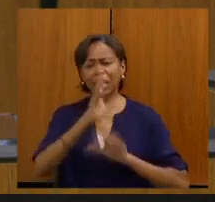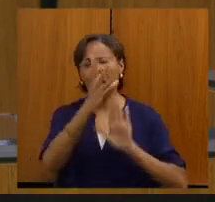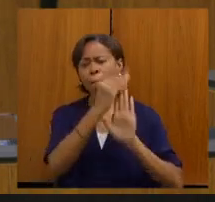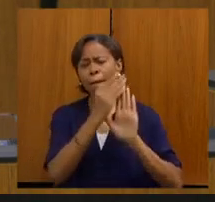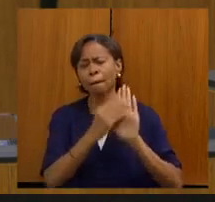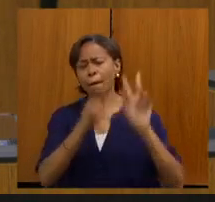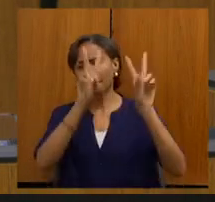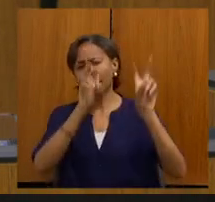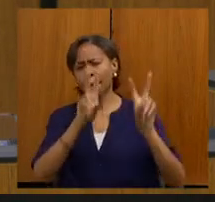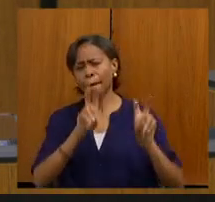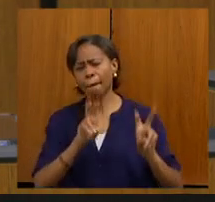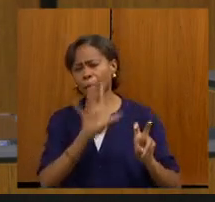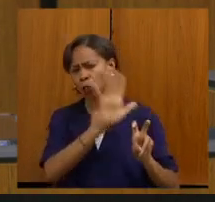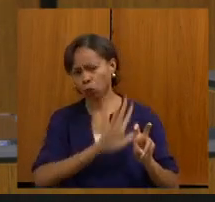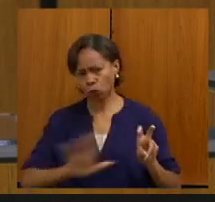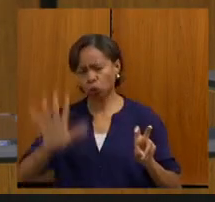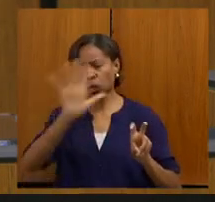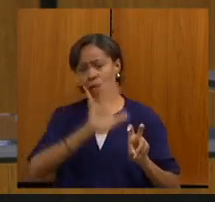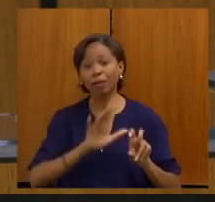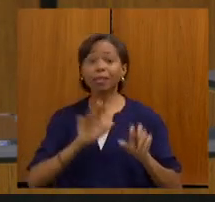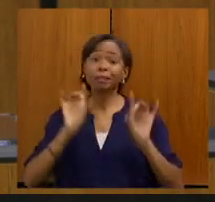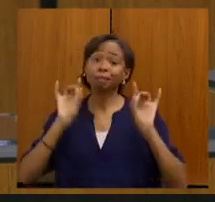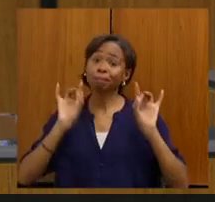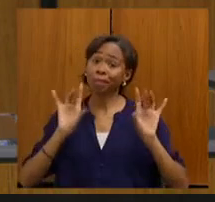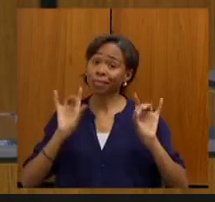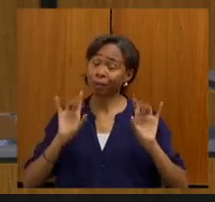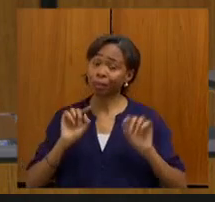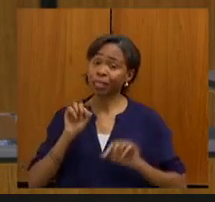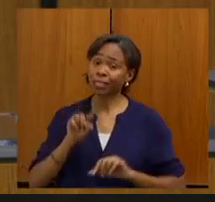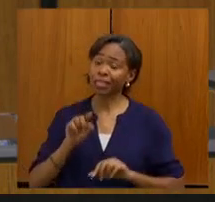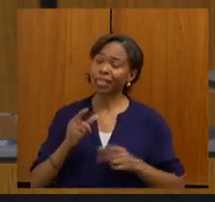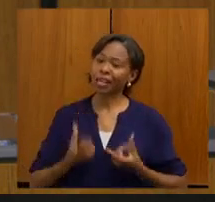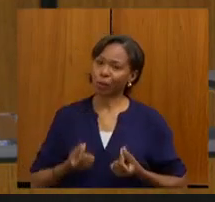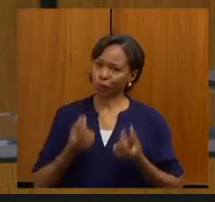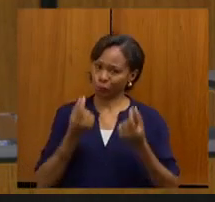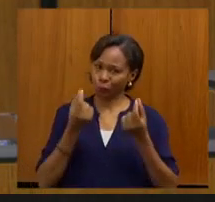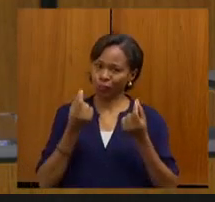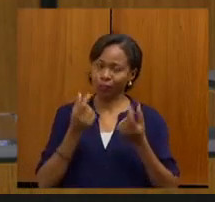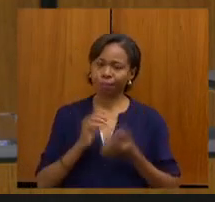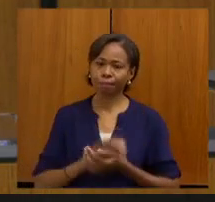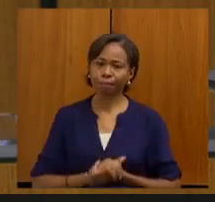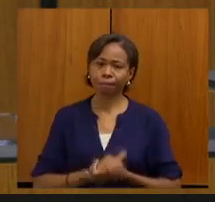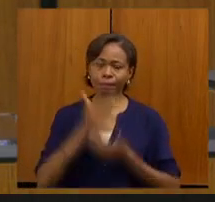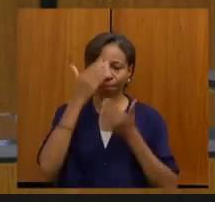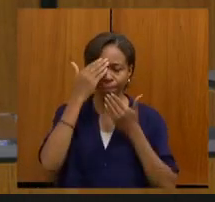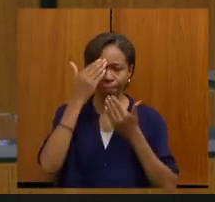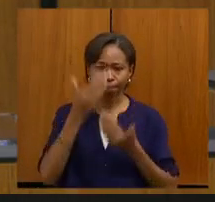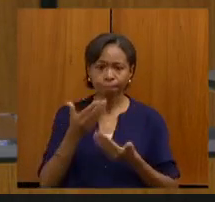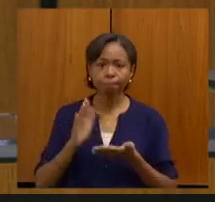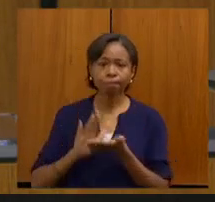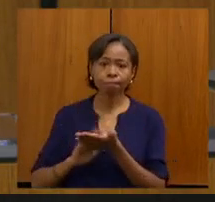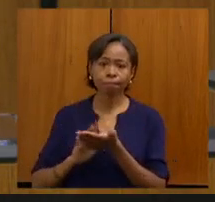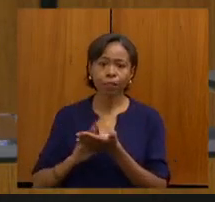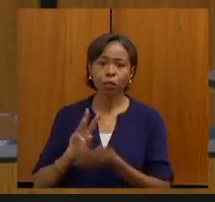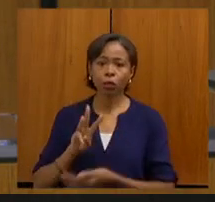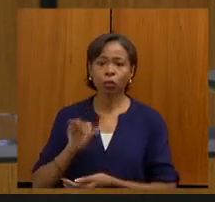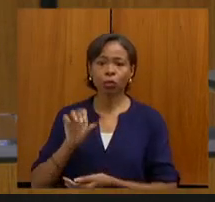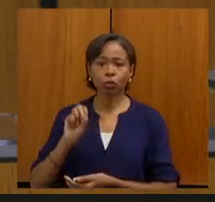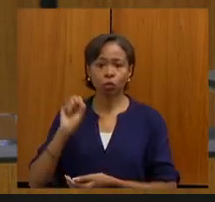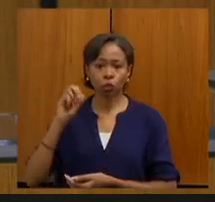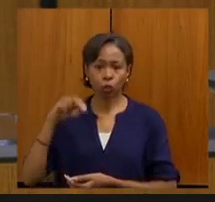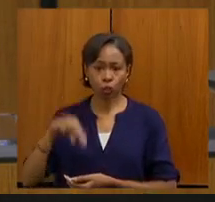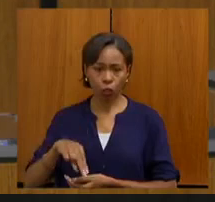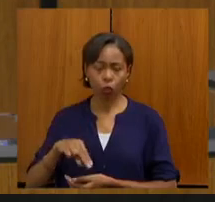em especial na área de oncologia que aqui hoje discutimos. Muito obrigado. E parabenizo o deputado Wilson Batista pela